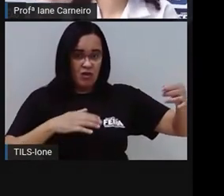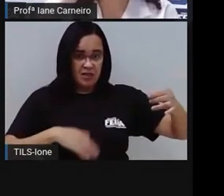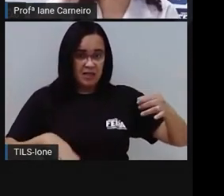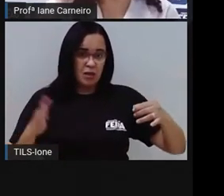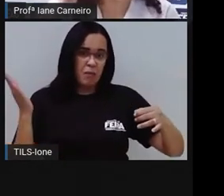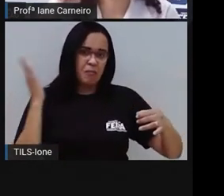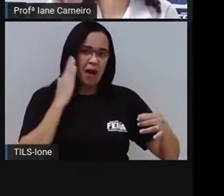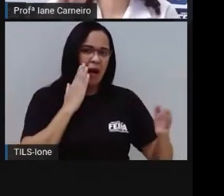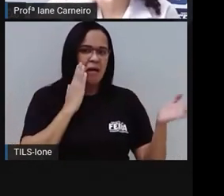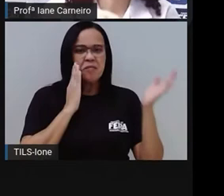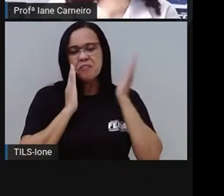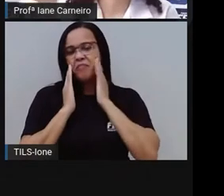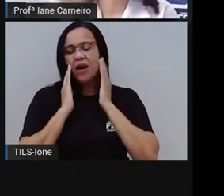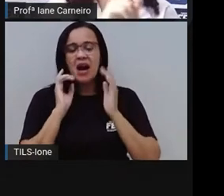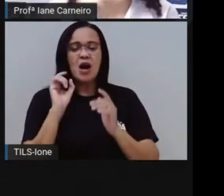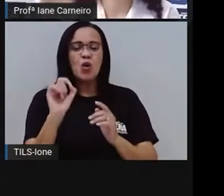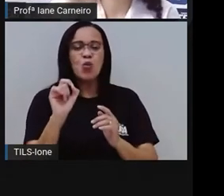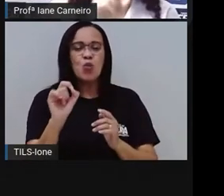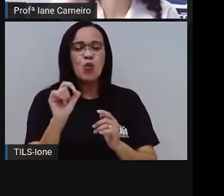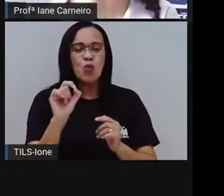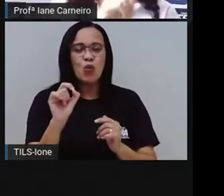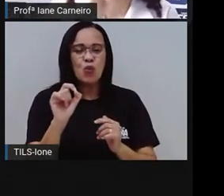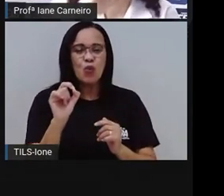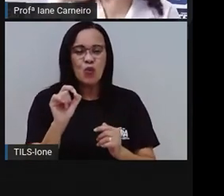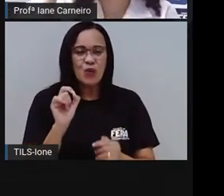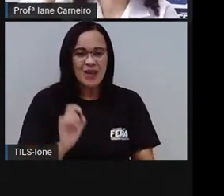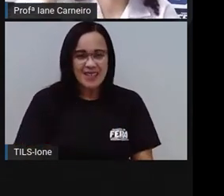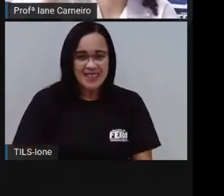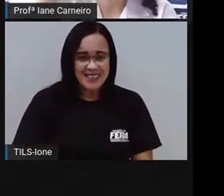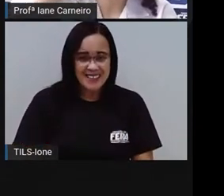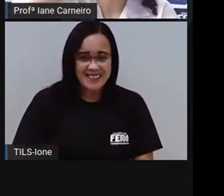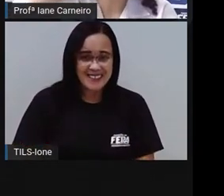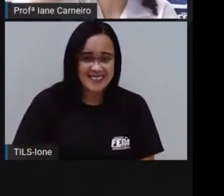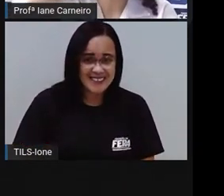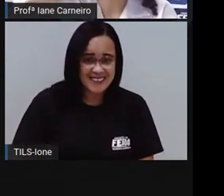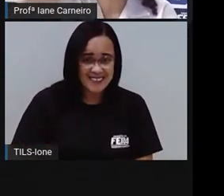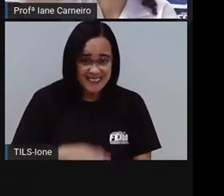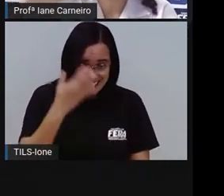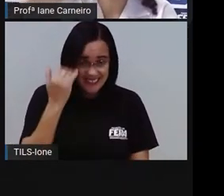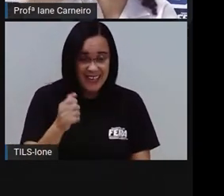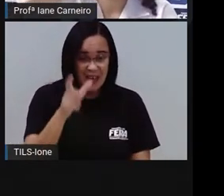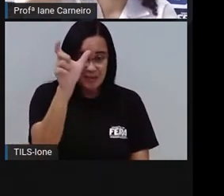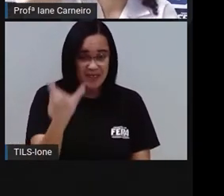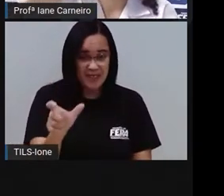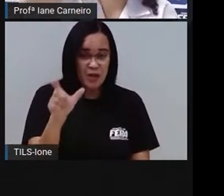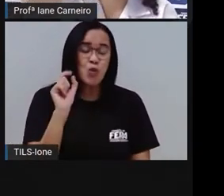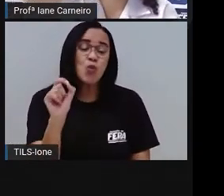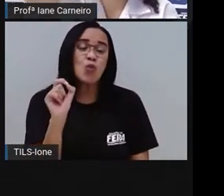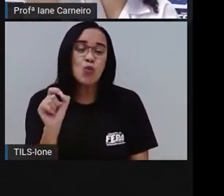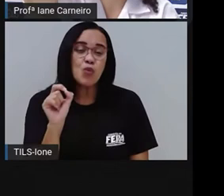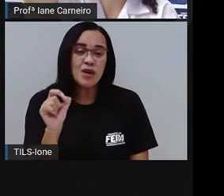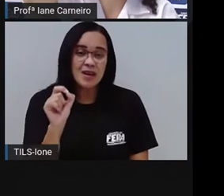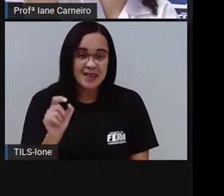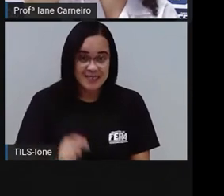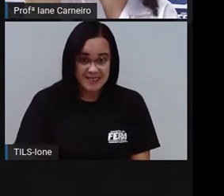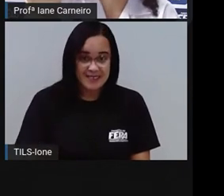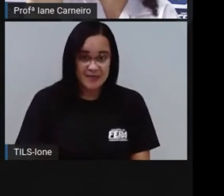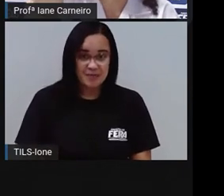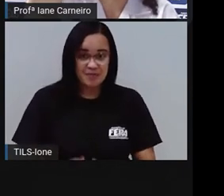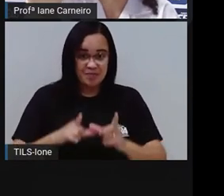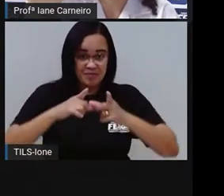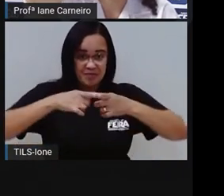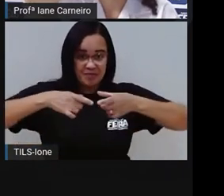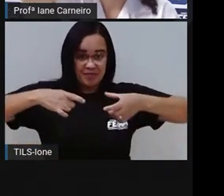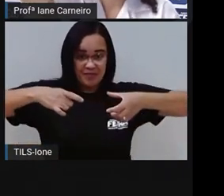Esse violino que esse bicho toca não é legal, não. Quem aí sabe que bichinho é esse? Que tem uma cintura